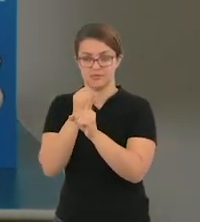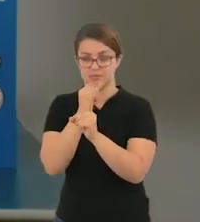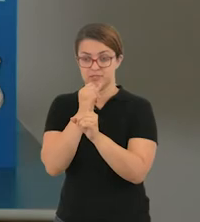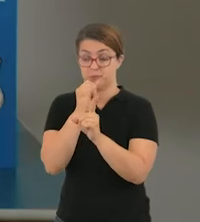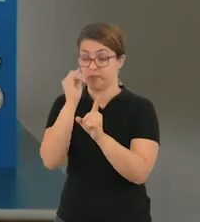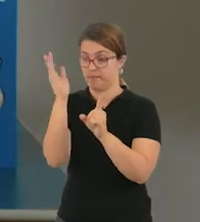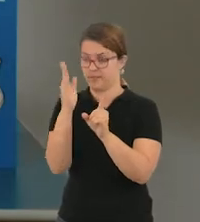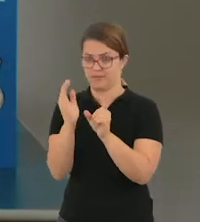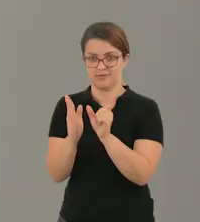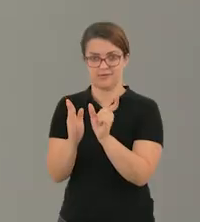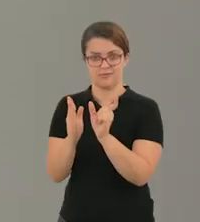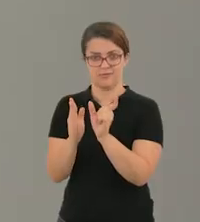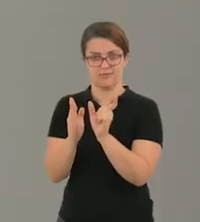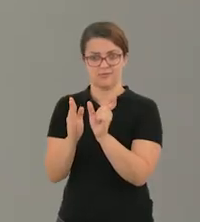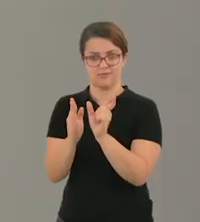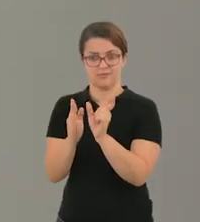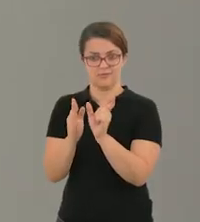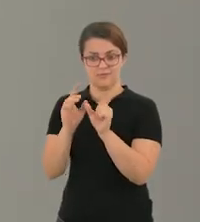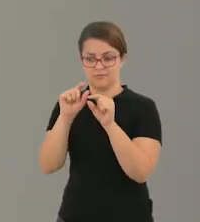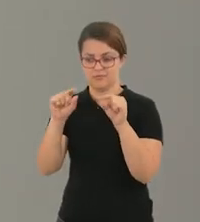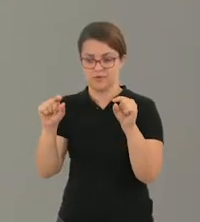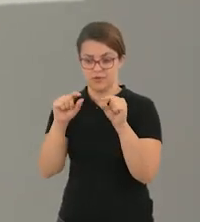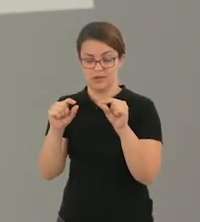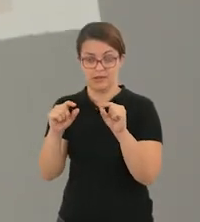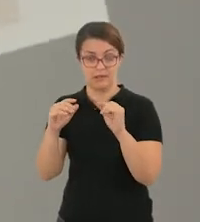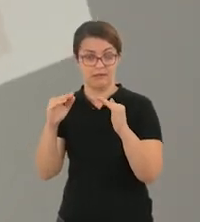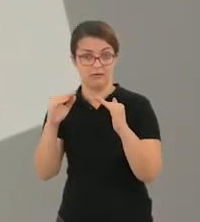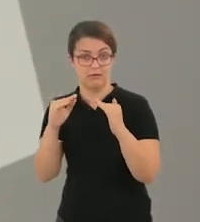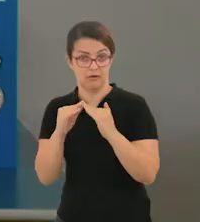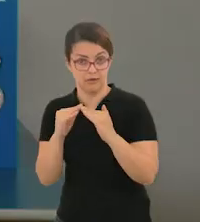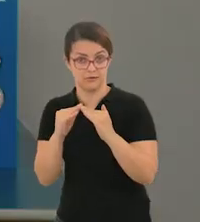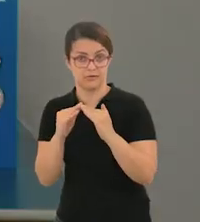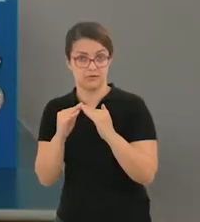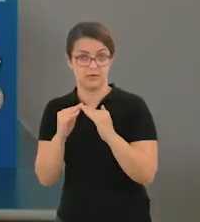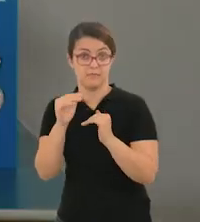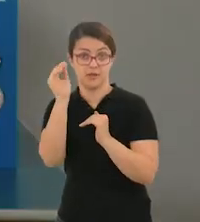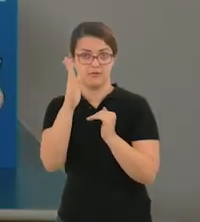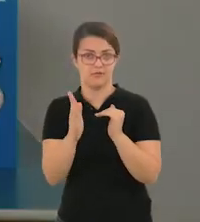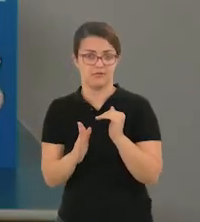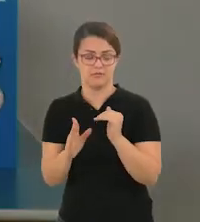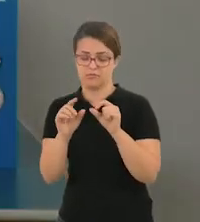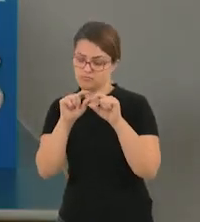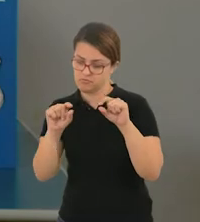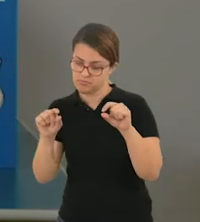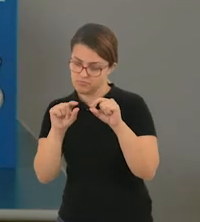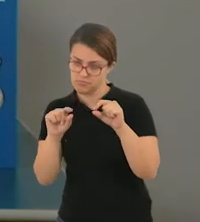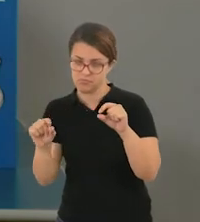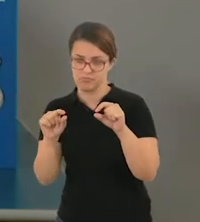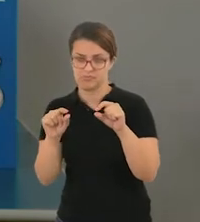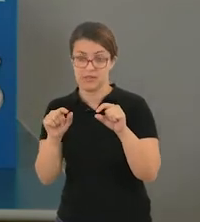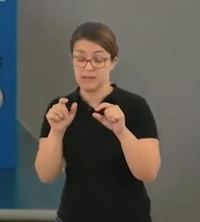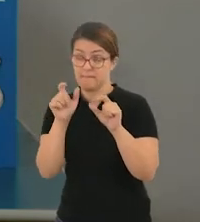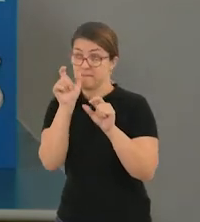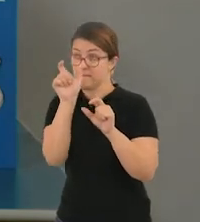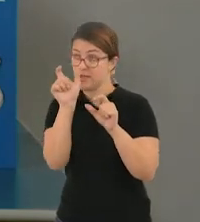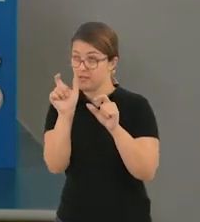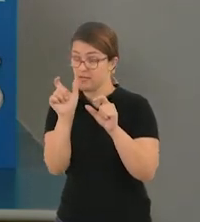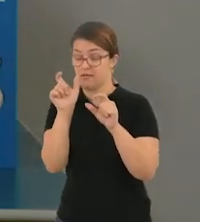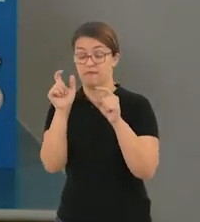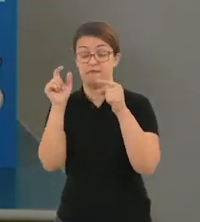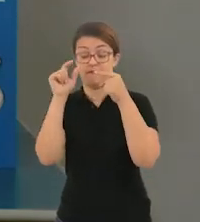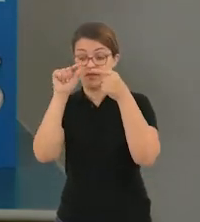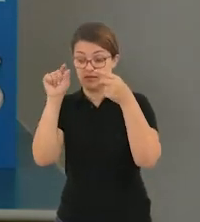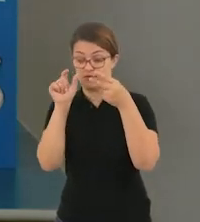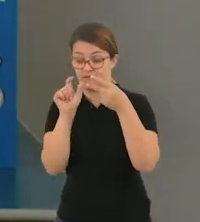palavra BRASIL e formei a frase. Eu moro no BRASIL. Pode ser frases simples e uma frase para cada palavra que